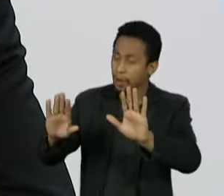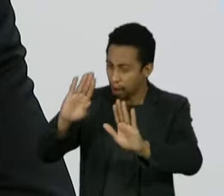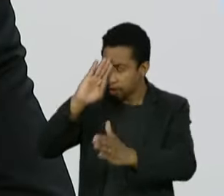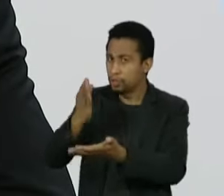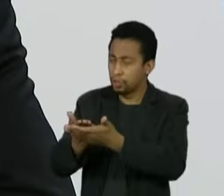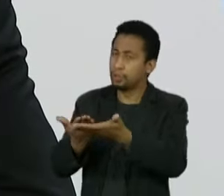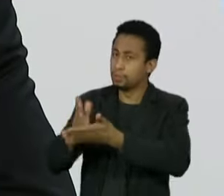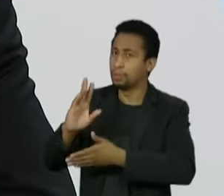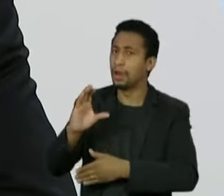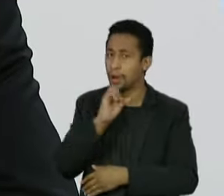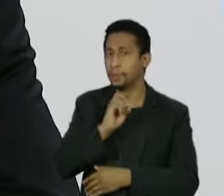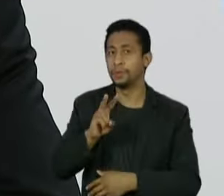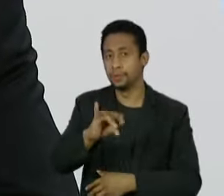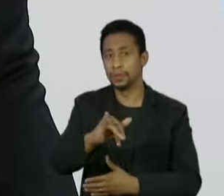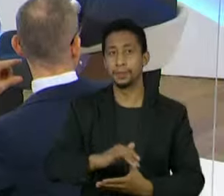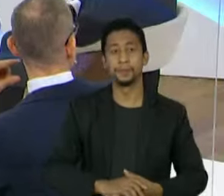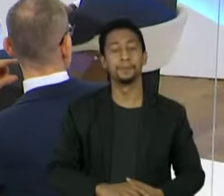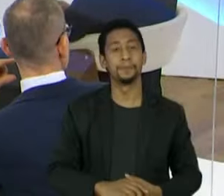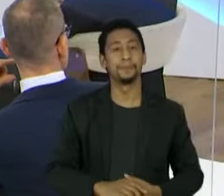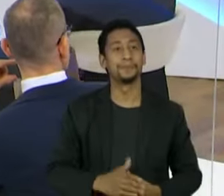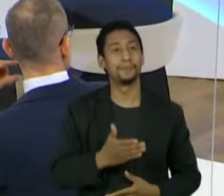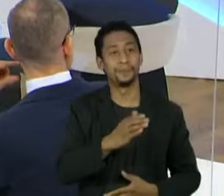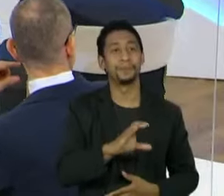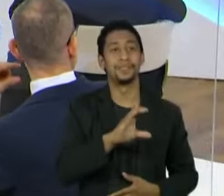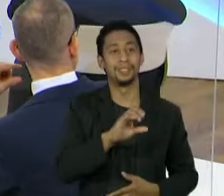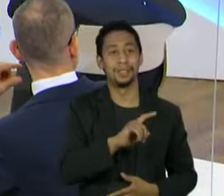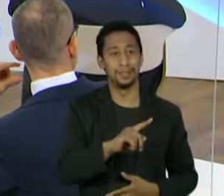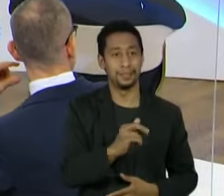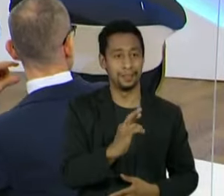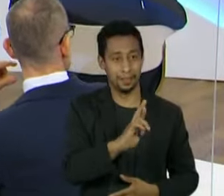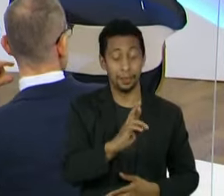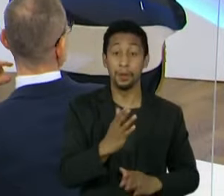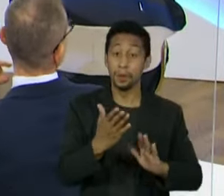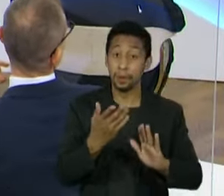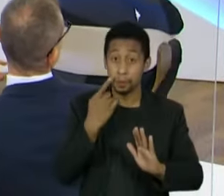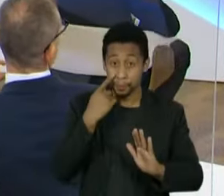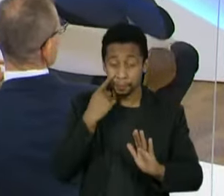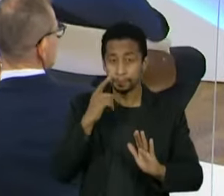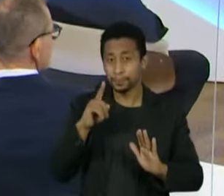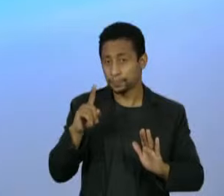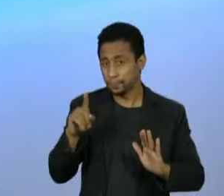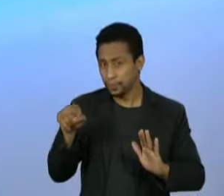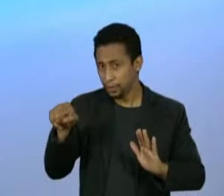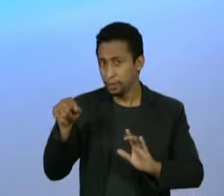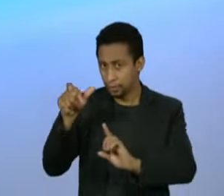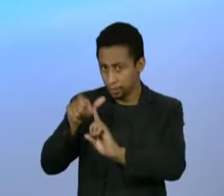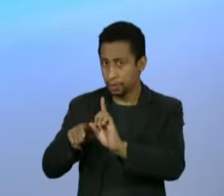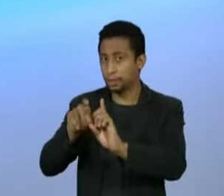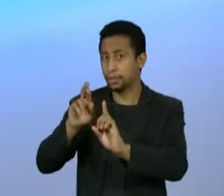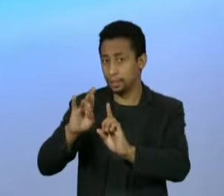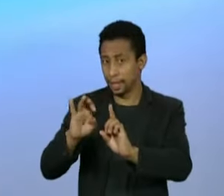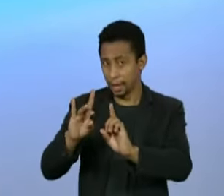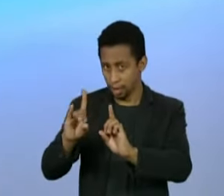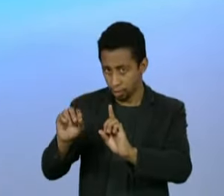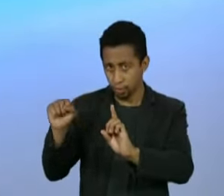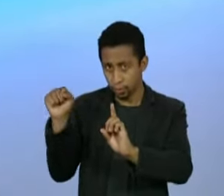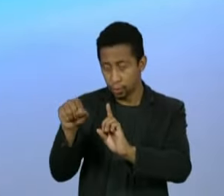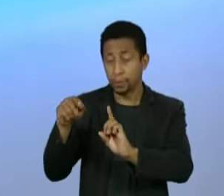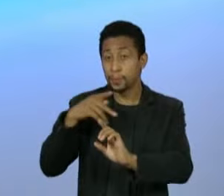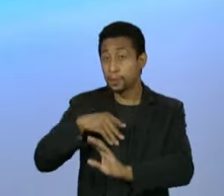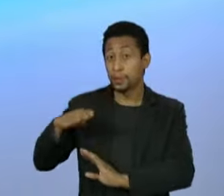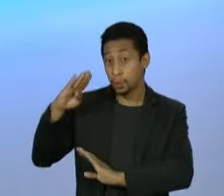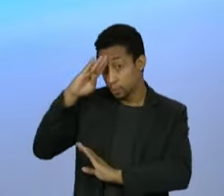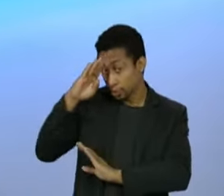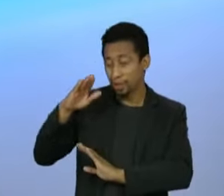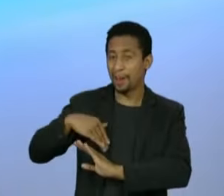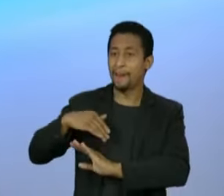tramitação rápida. César, voltando só nessa questão do Ricardo Barros, há essa acusação de prevaricação do presidente Jair Bolsonaro